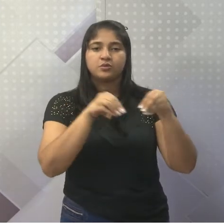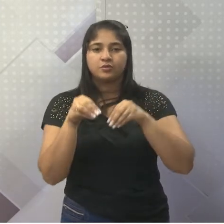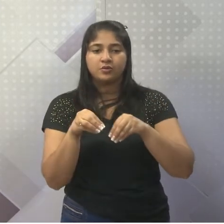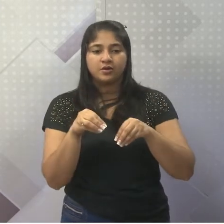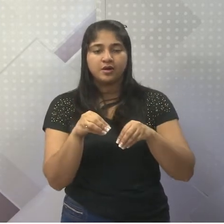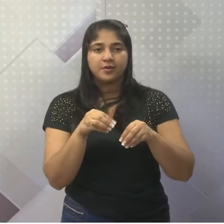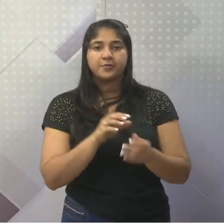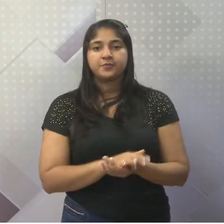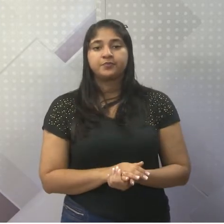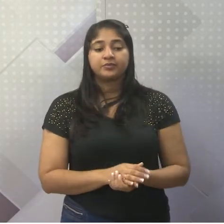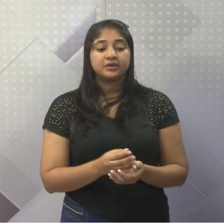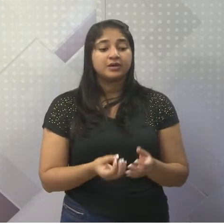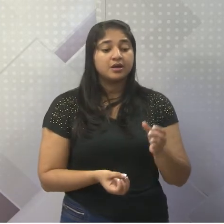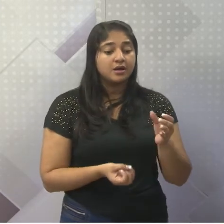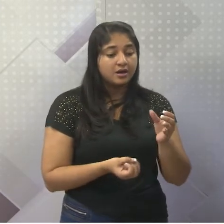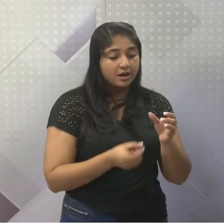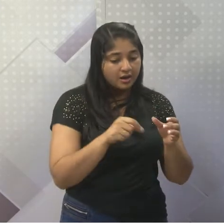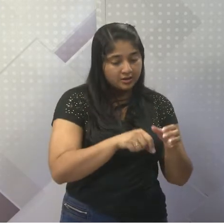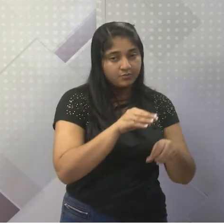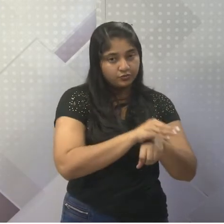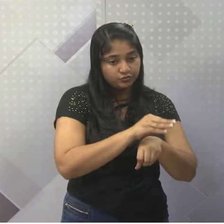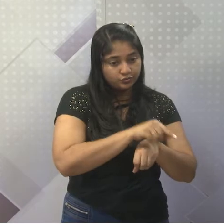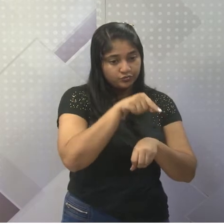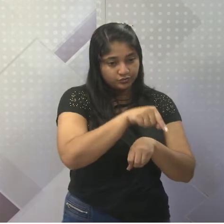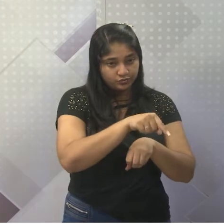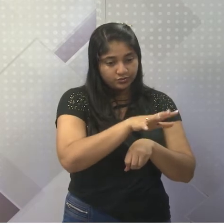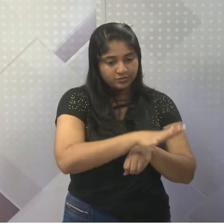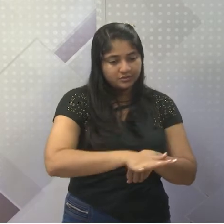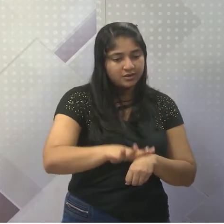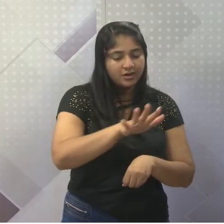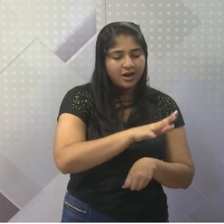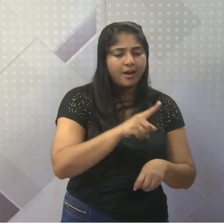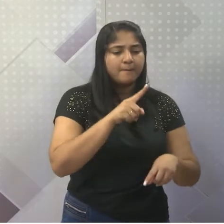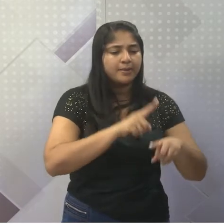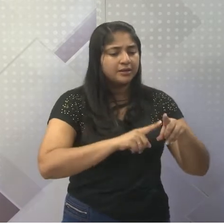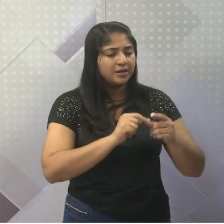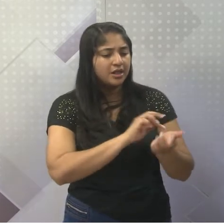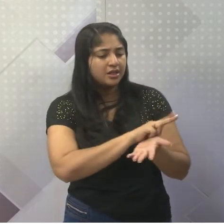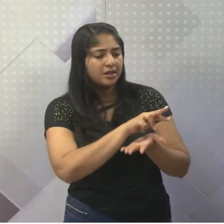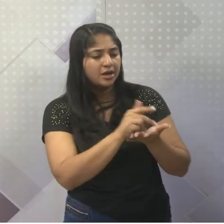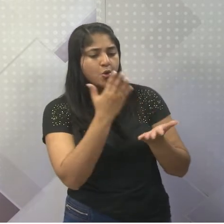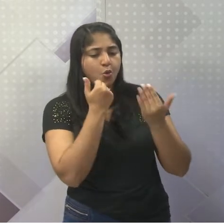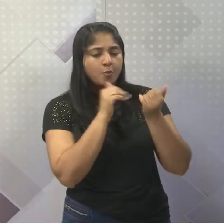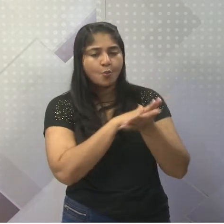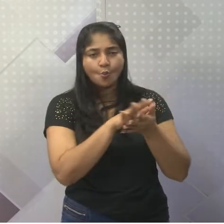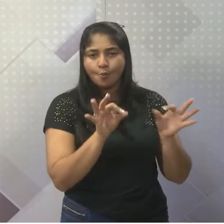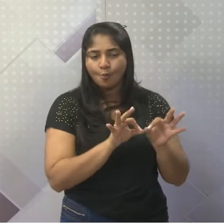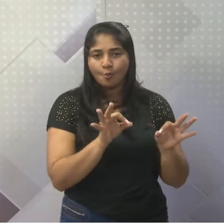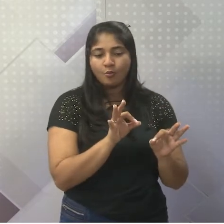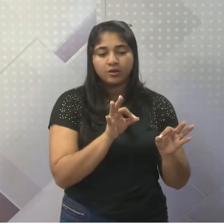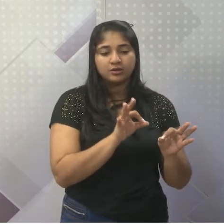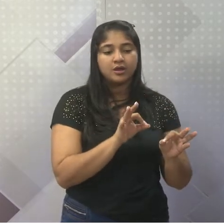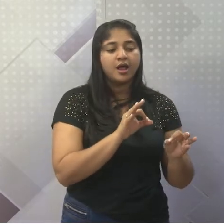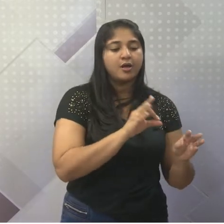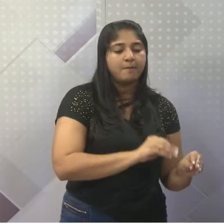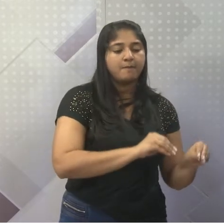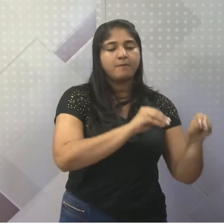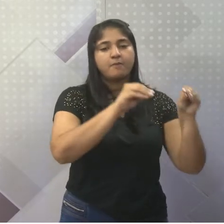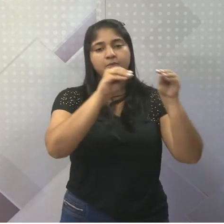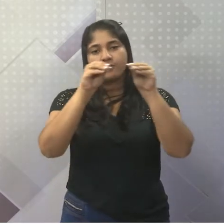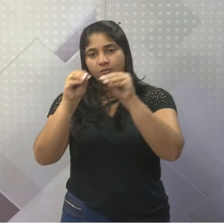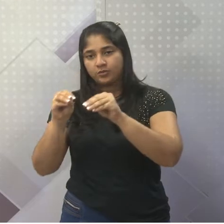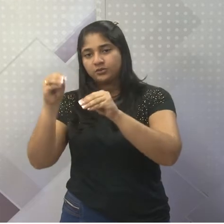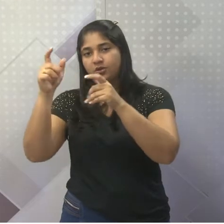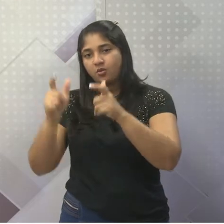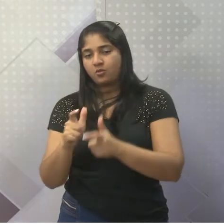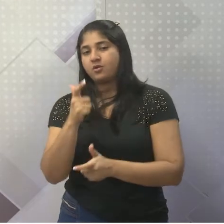cria animais no ambiente, quando não existem mais recursos, mais alimentos naquele ambiente, eles vão para